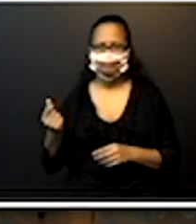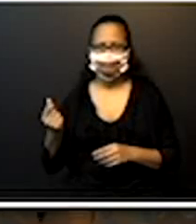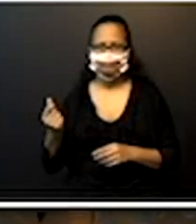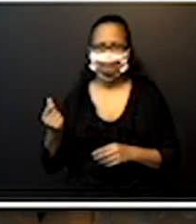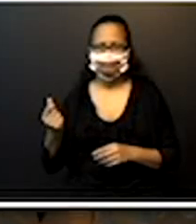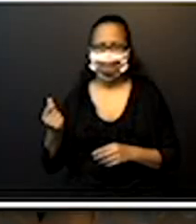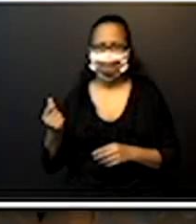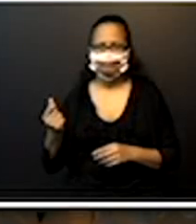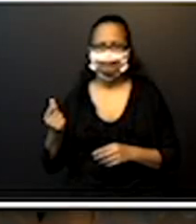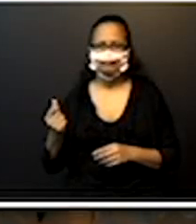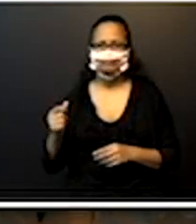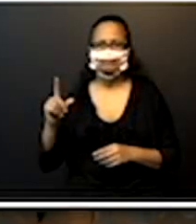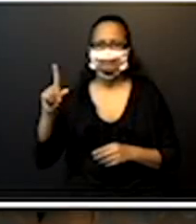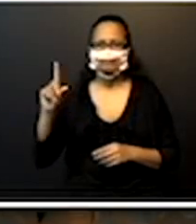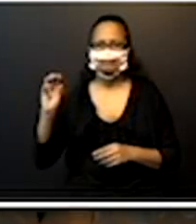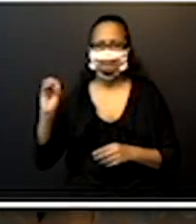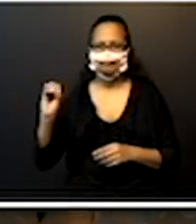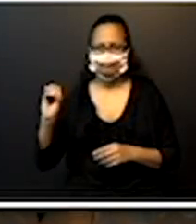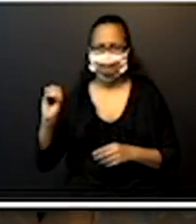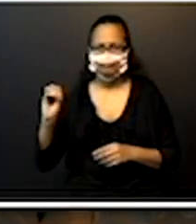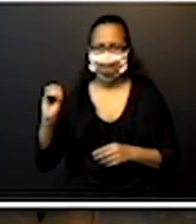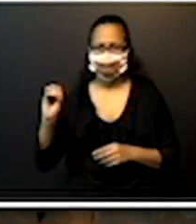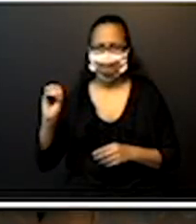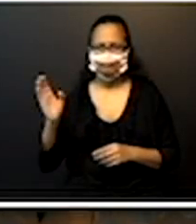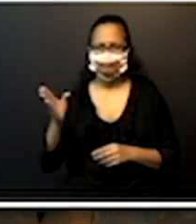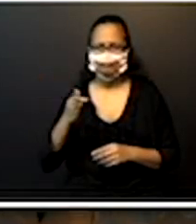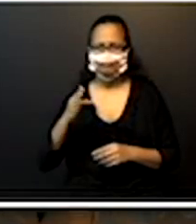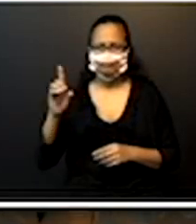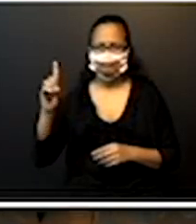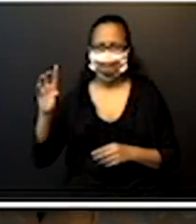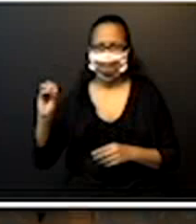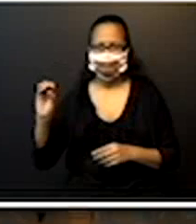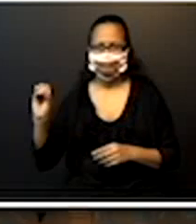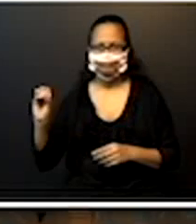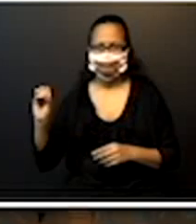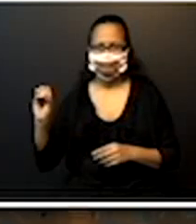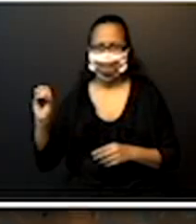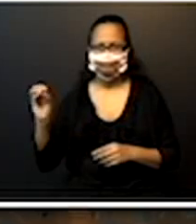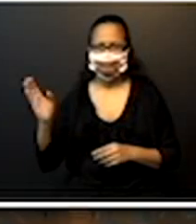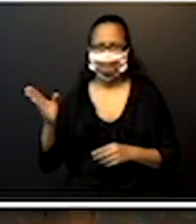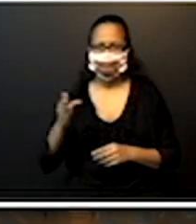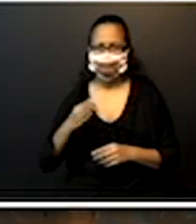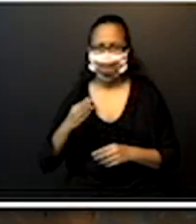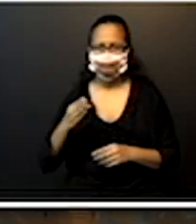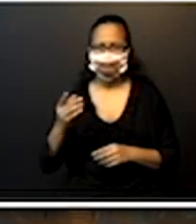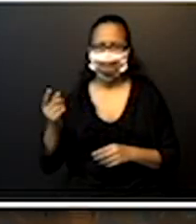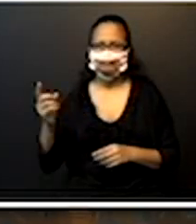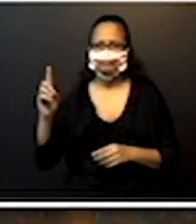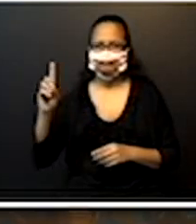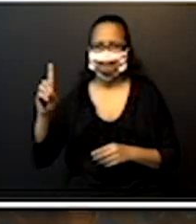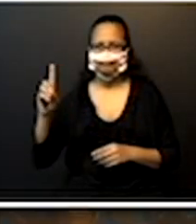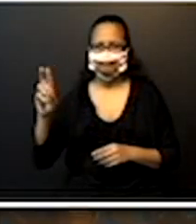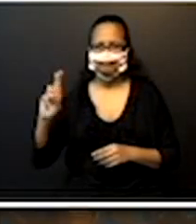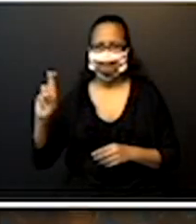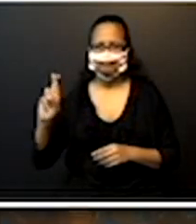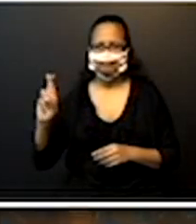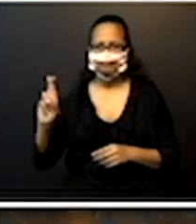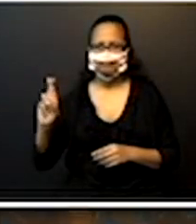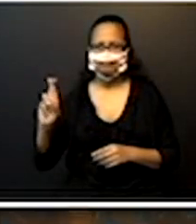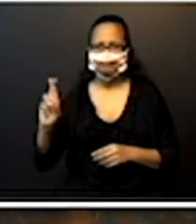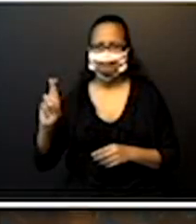como eu já tinha mostrado. 10, 100 e a moedinha de 1 real aqui. Certo?